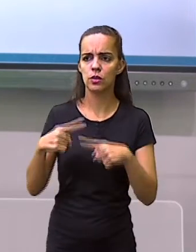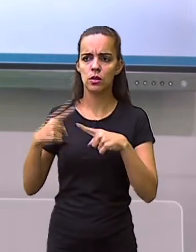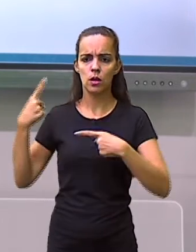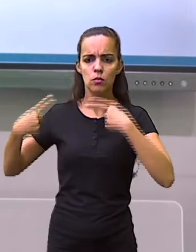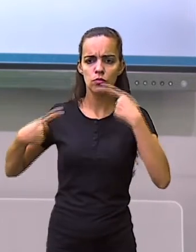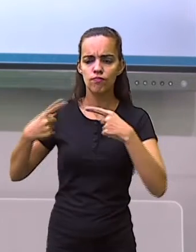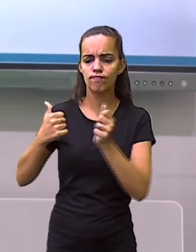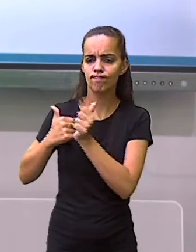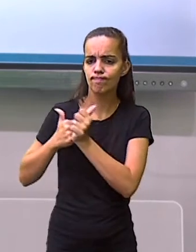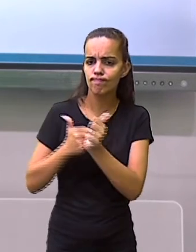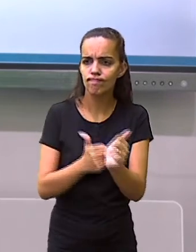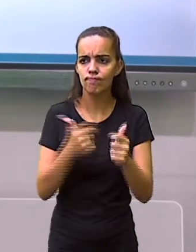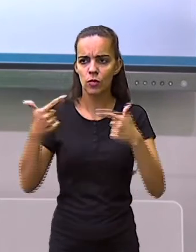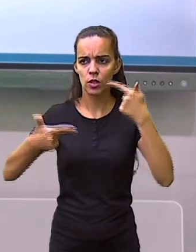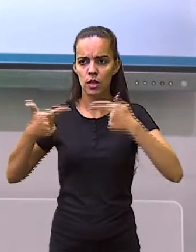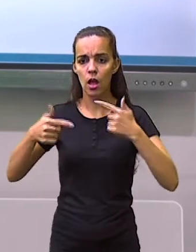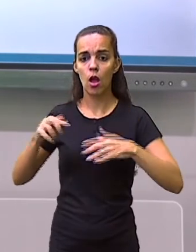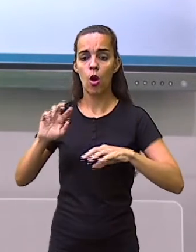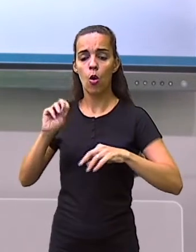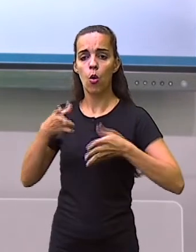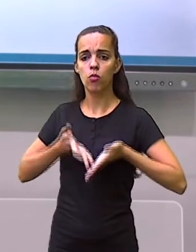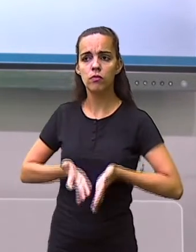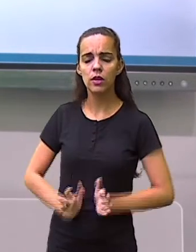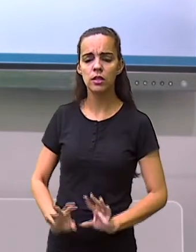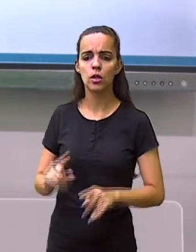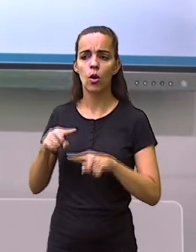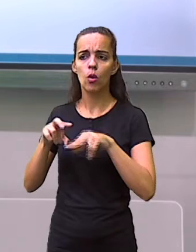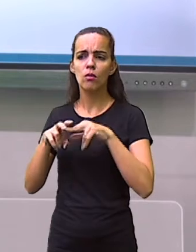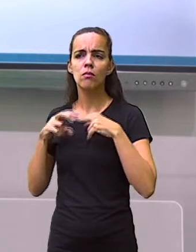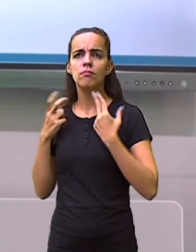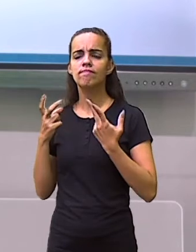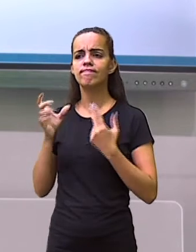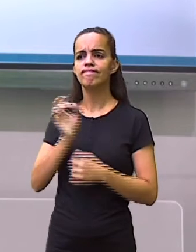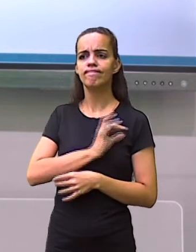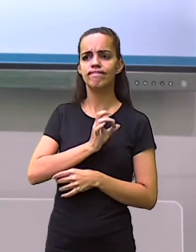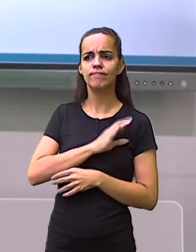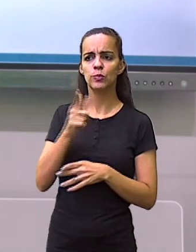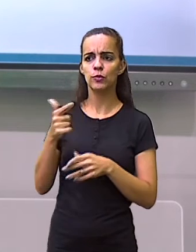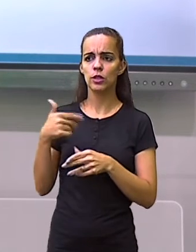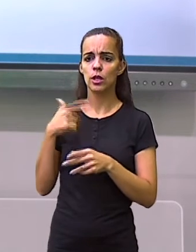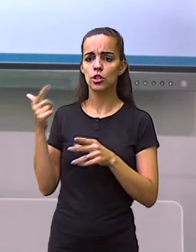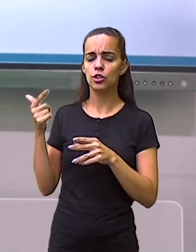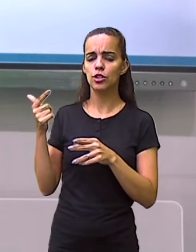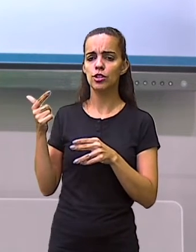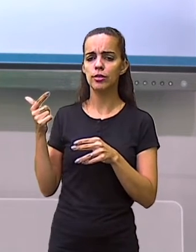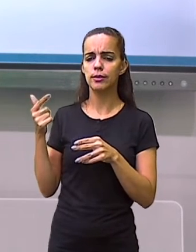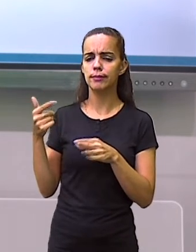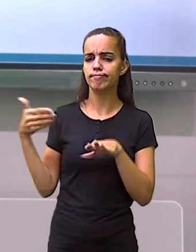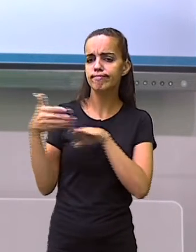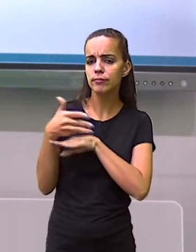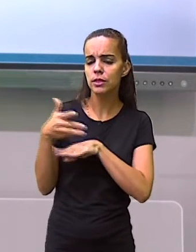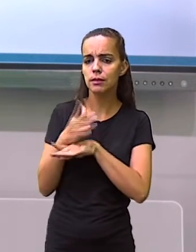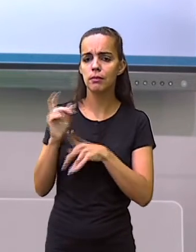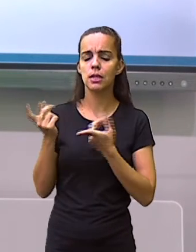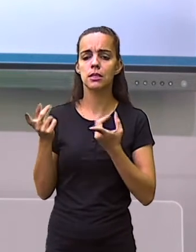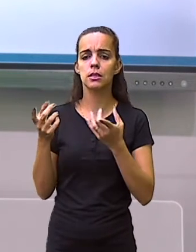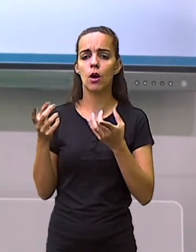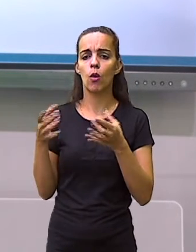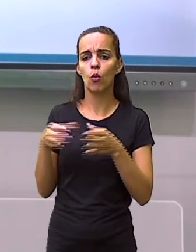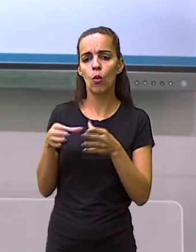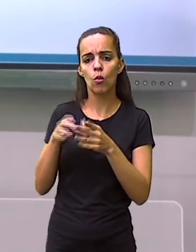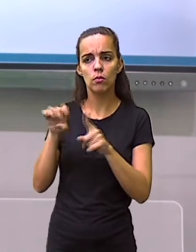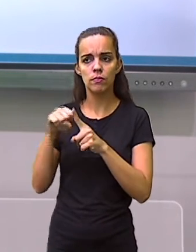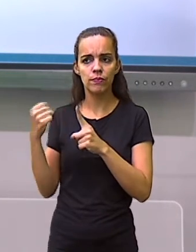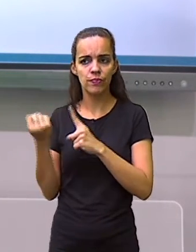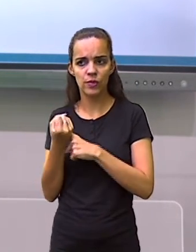nacionalidade, opinião política ou mesmo a participação em grupos sociais e que, por